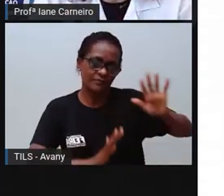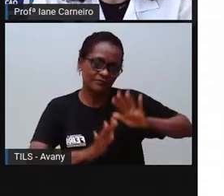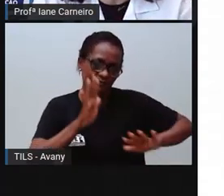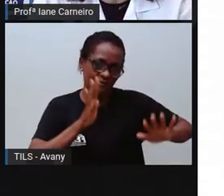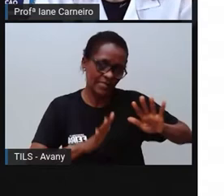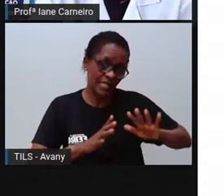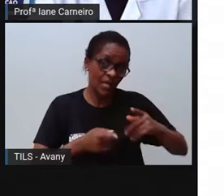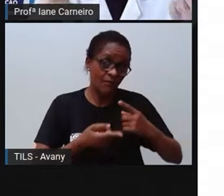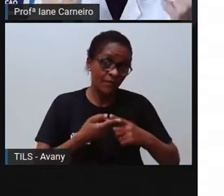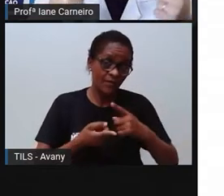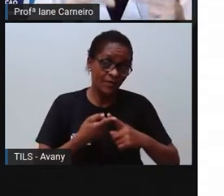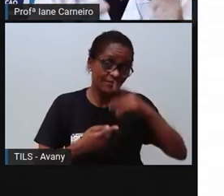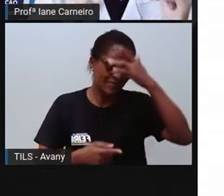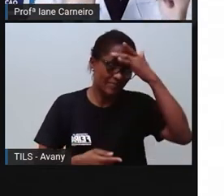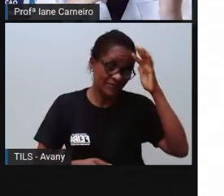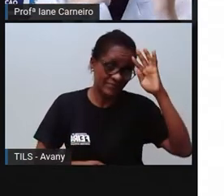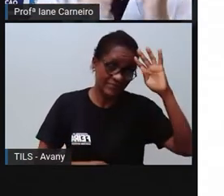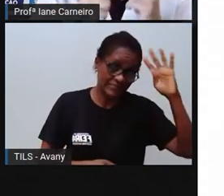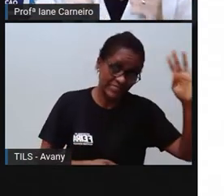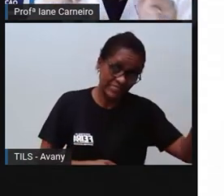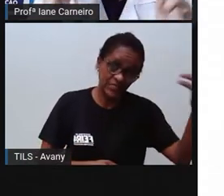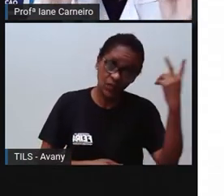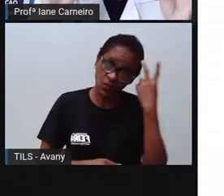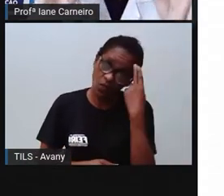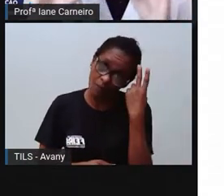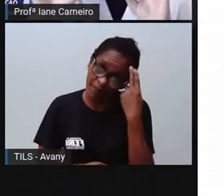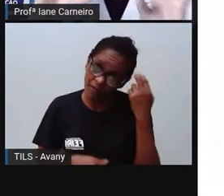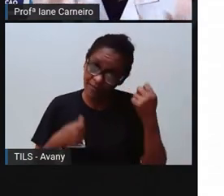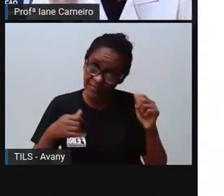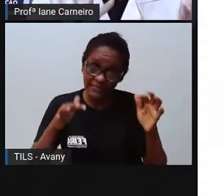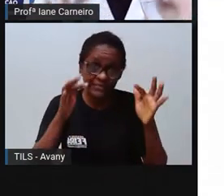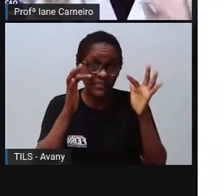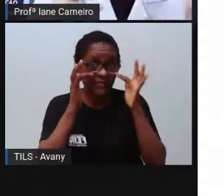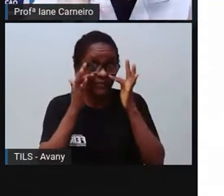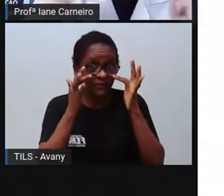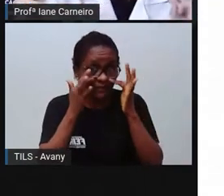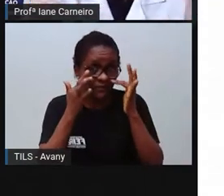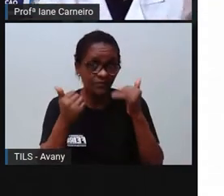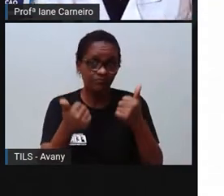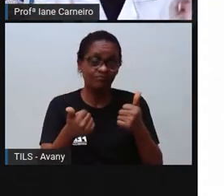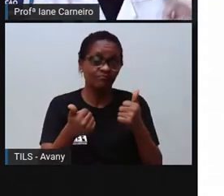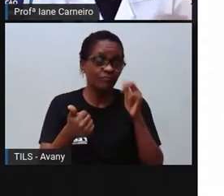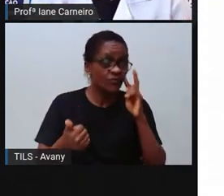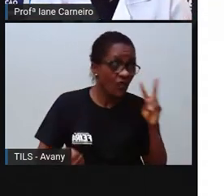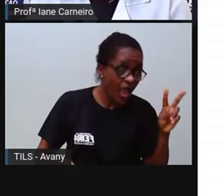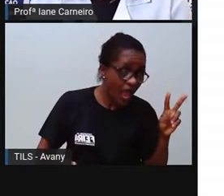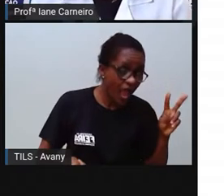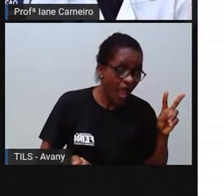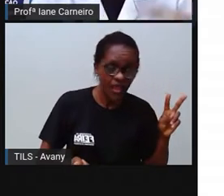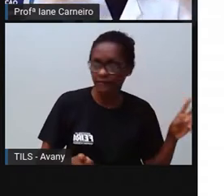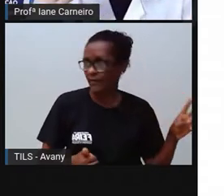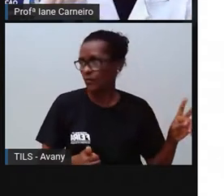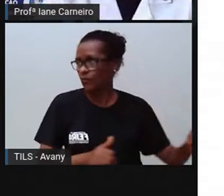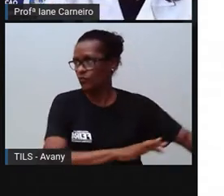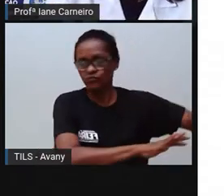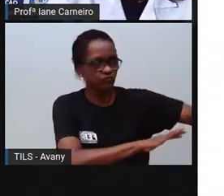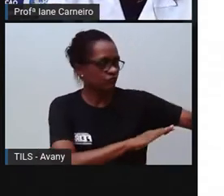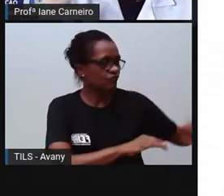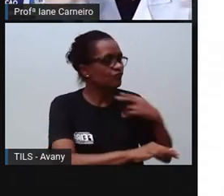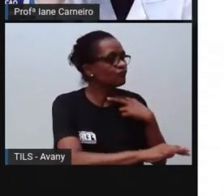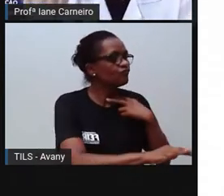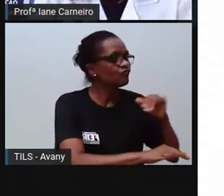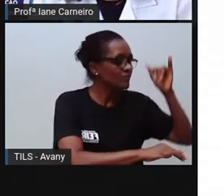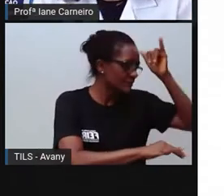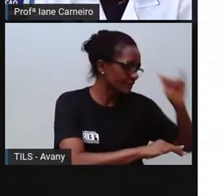vocês têm essa missão de aprenderem e ficarem alertas aí pra ver onde é que tá o perigo da minha casa. Pra que você